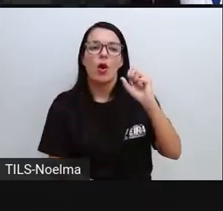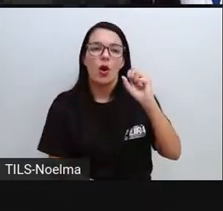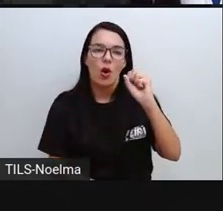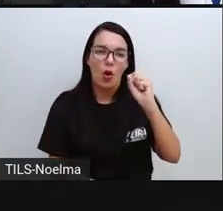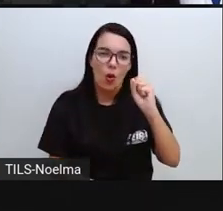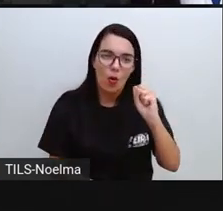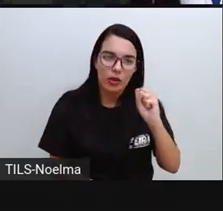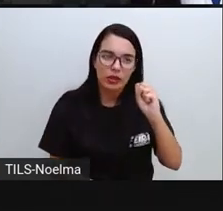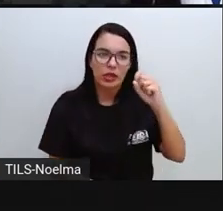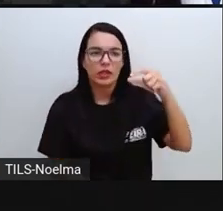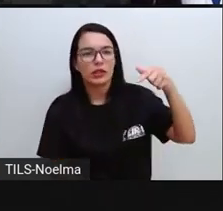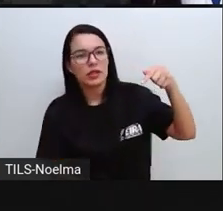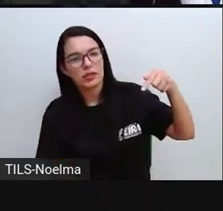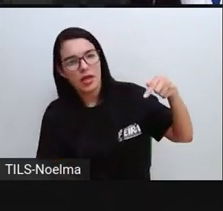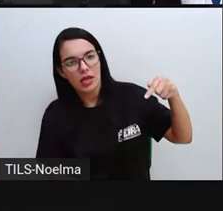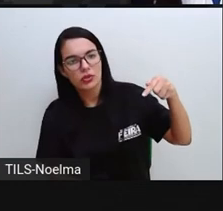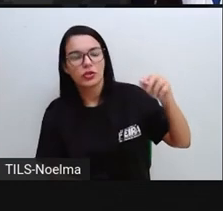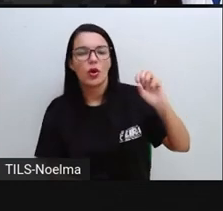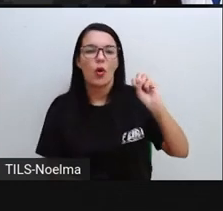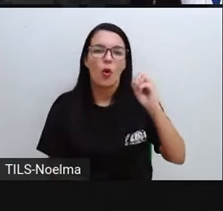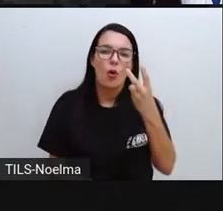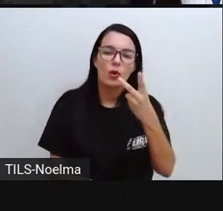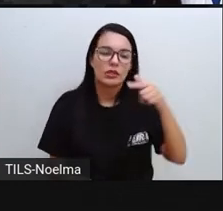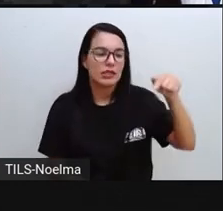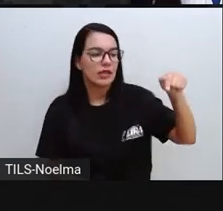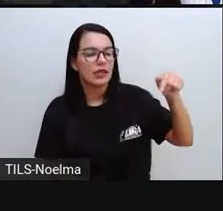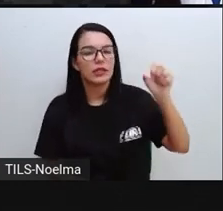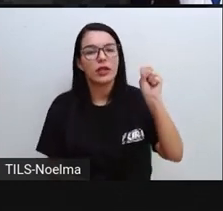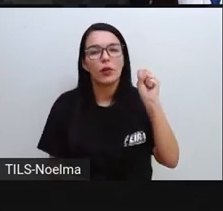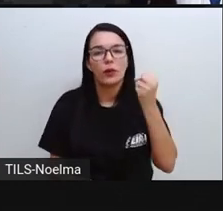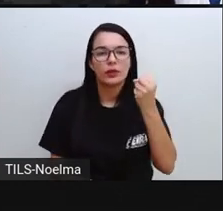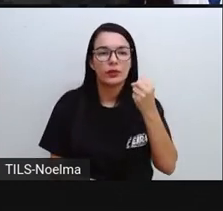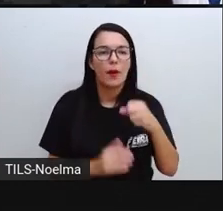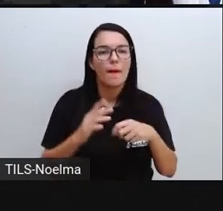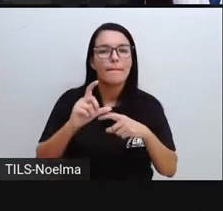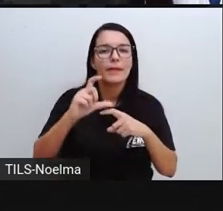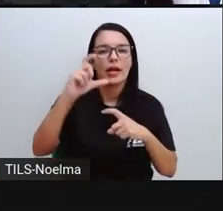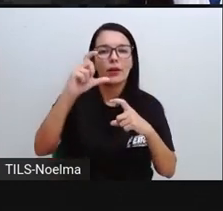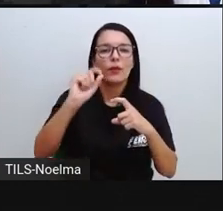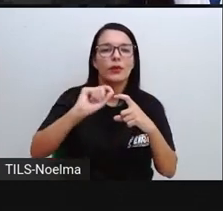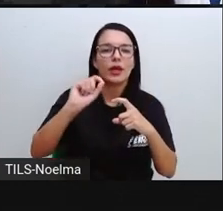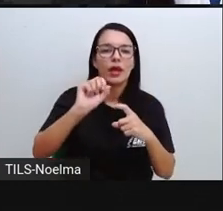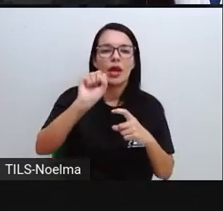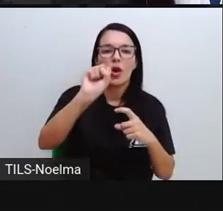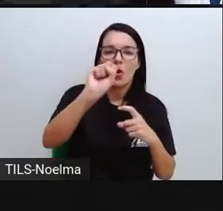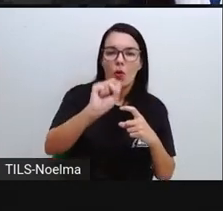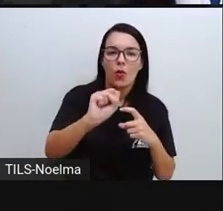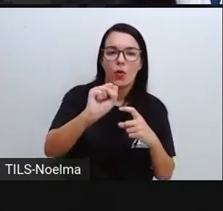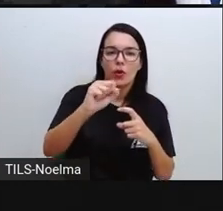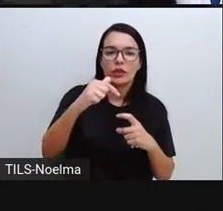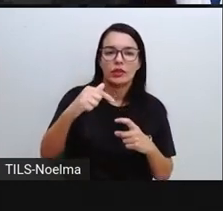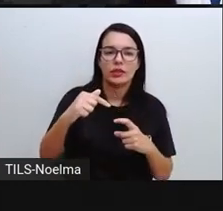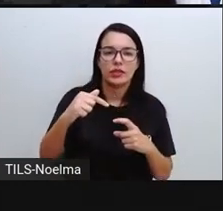78 ou pode ser 87. Então, a gente vai fazer aparecer o maior deles. Qual é o maior deles?